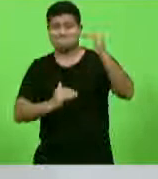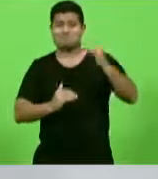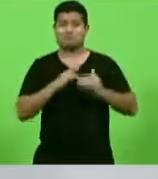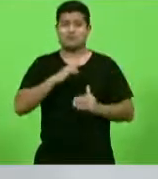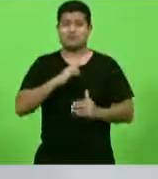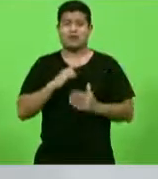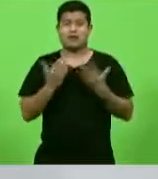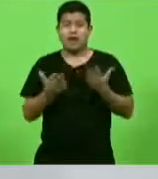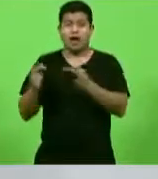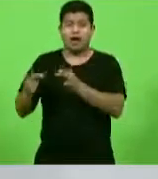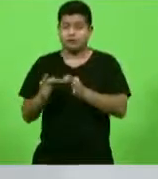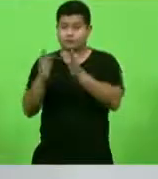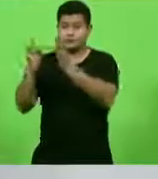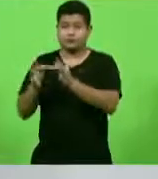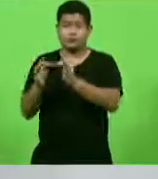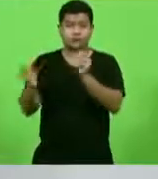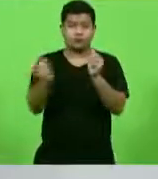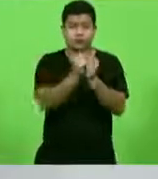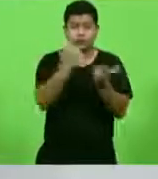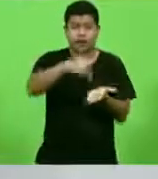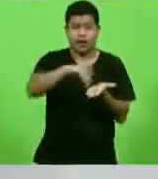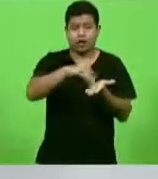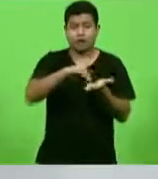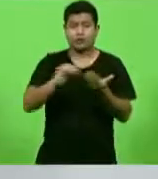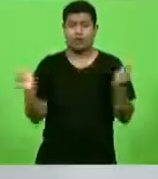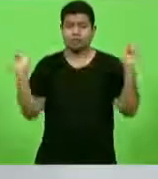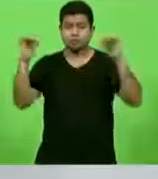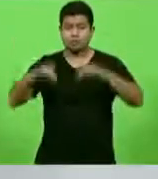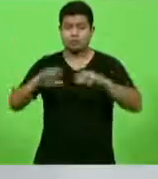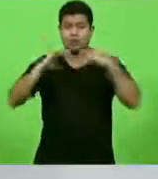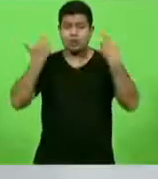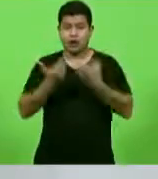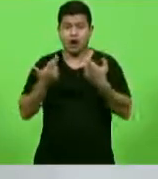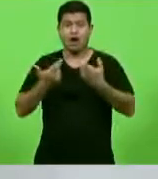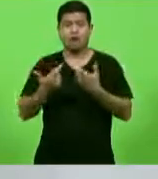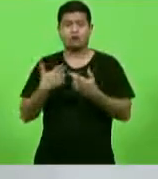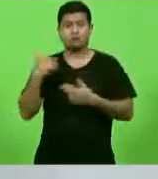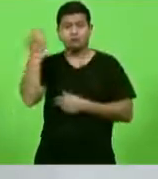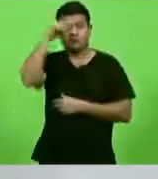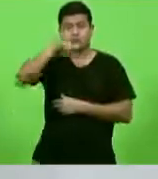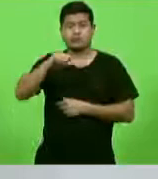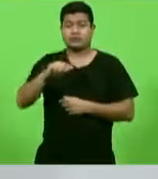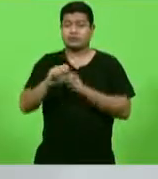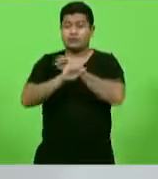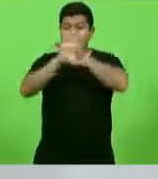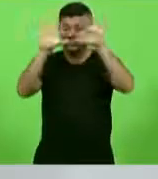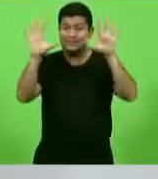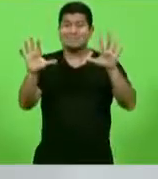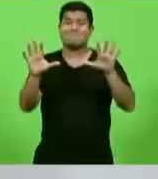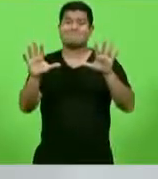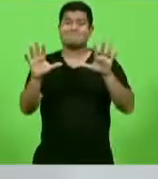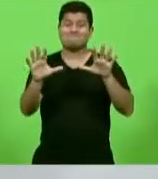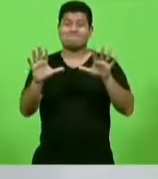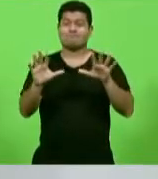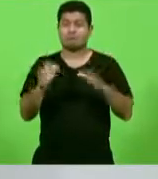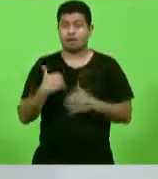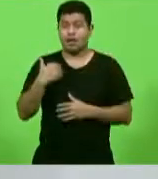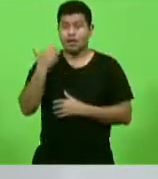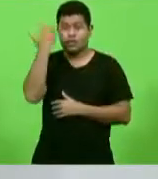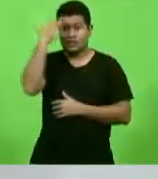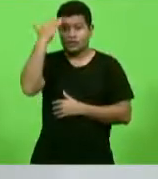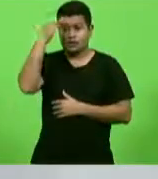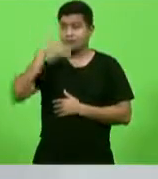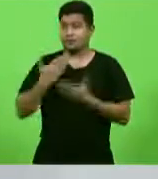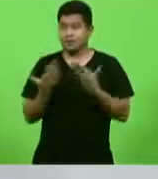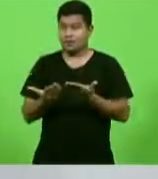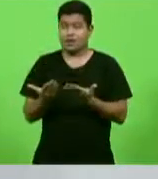vinham se reunindo para tentar chegar num entendimento sobre o que teria que ser feito para conseguir essa